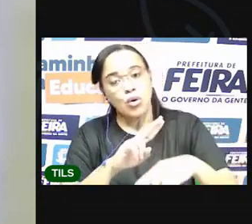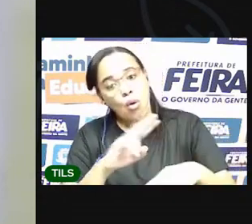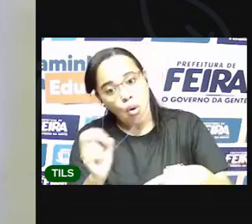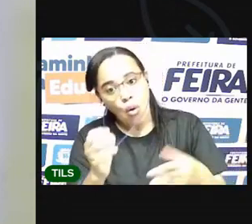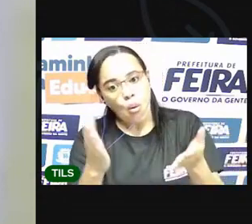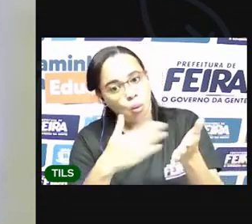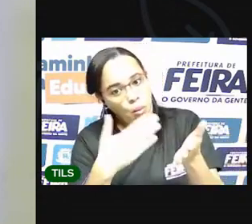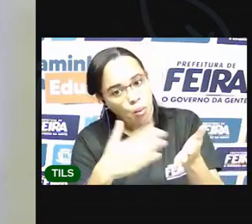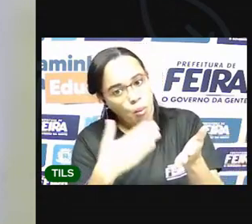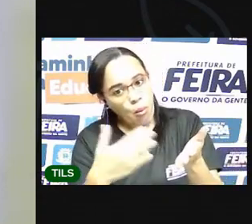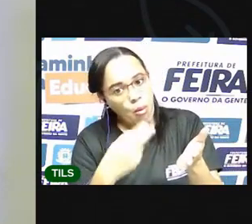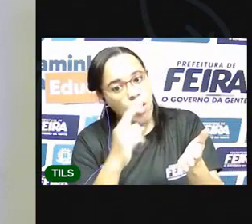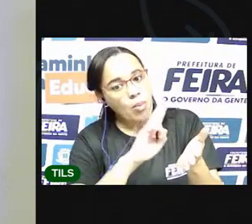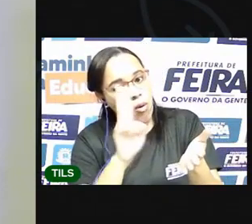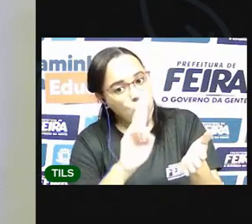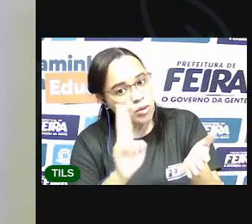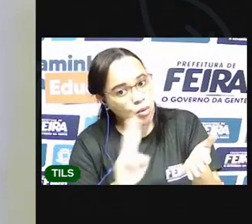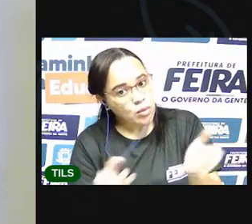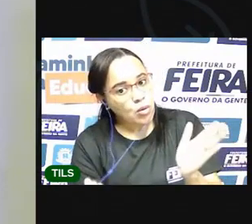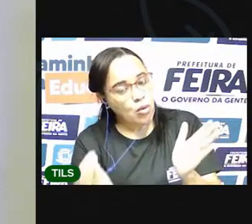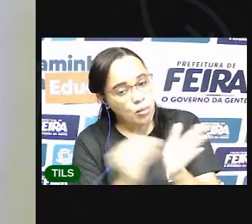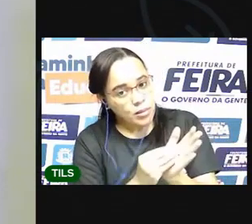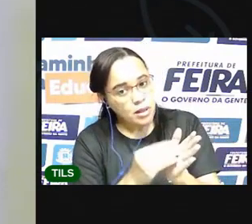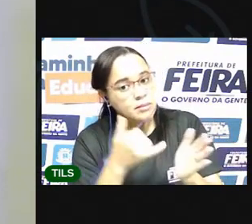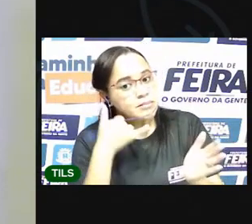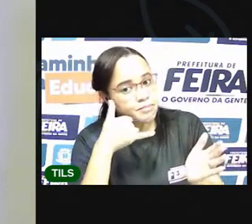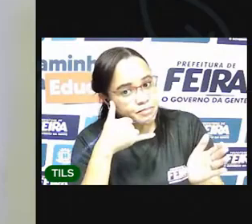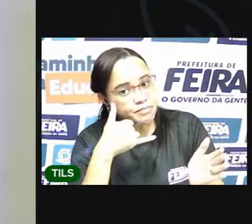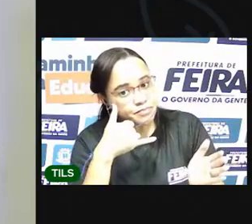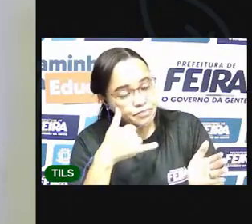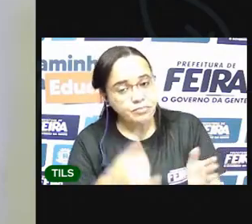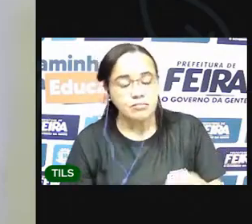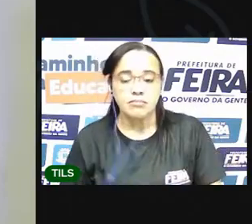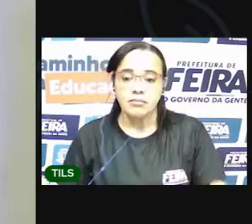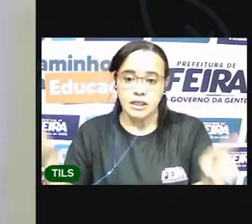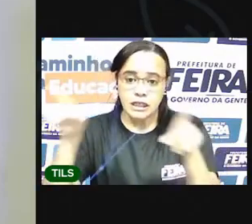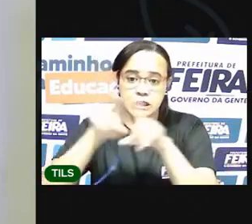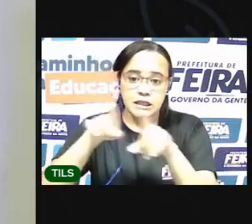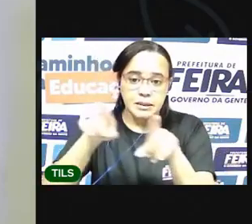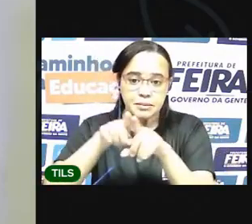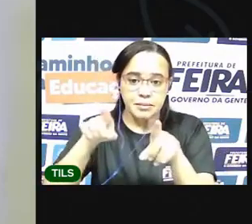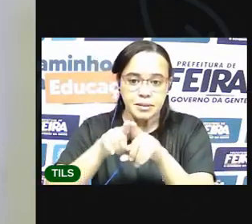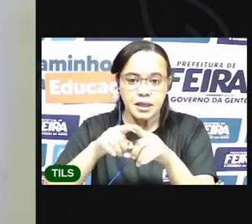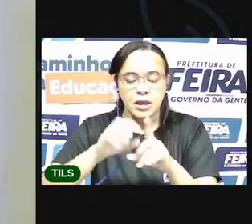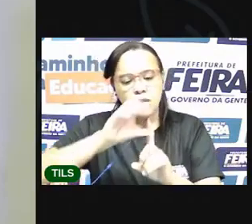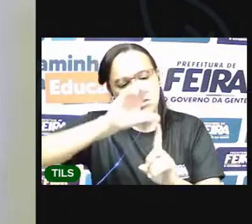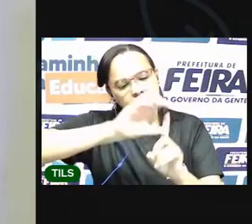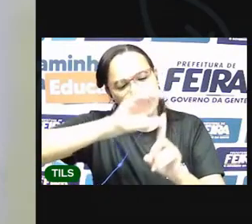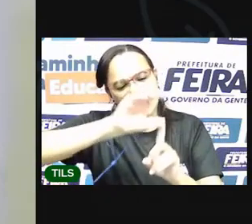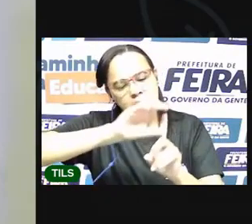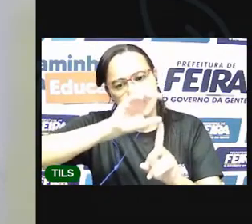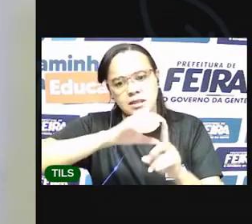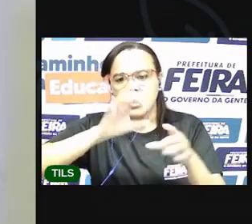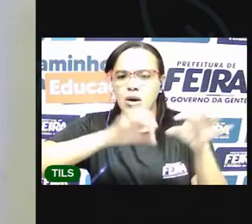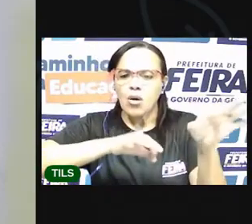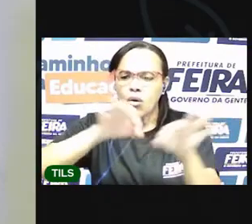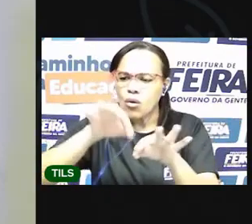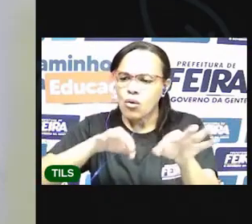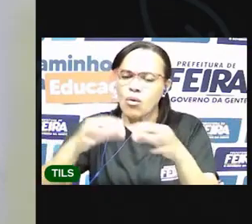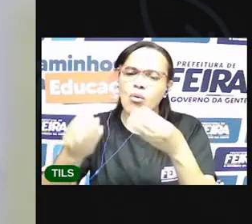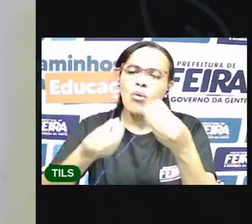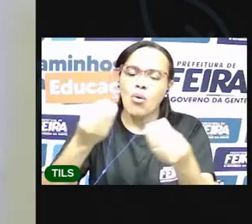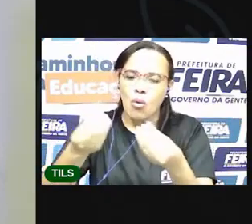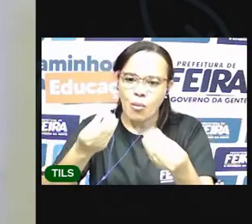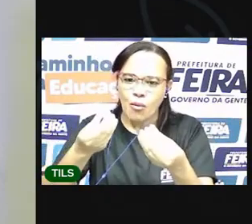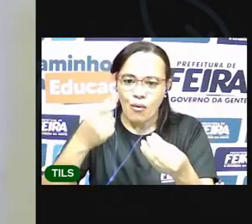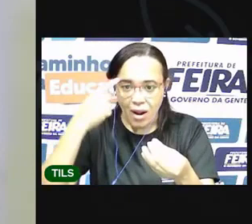A gente viu também Como é que o calendário Tá organizado Com 12 meses do ano